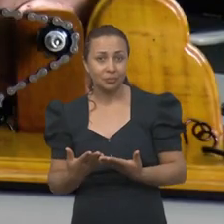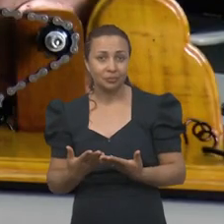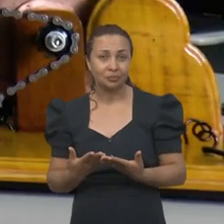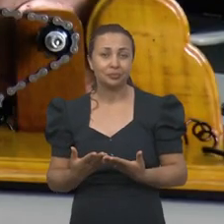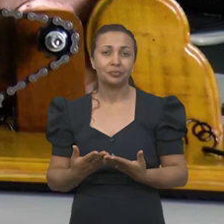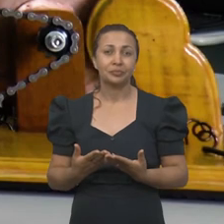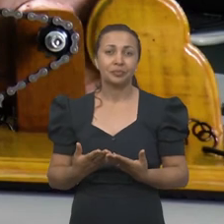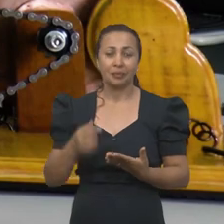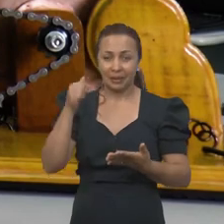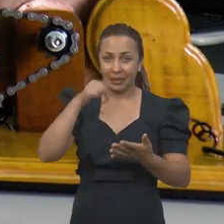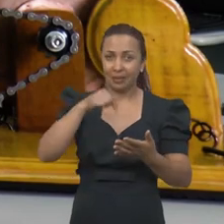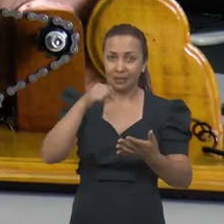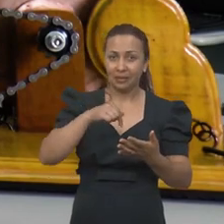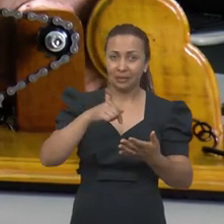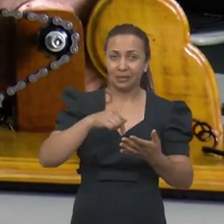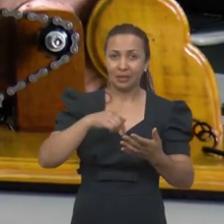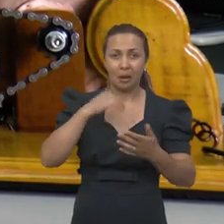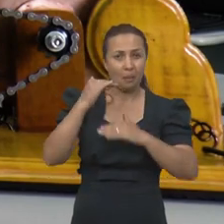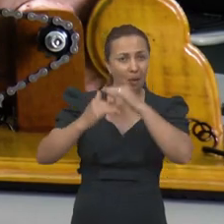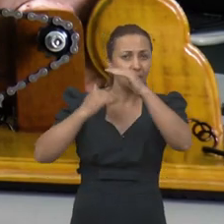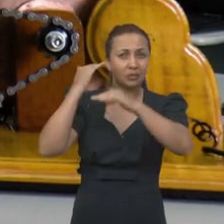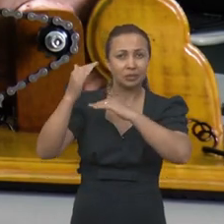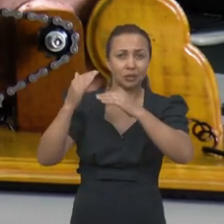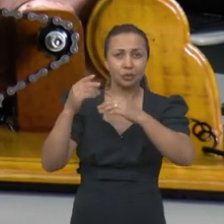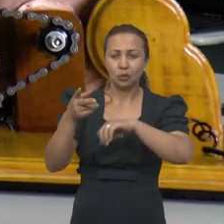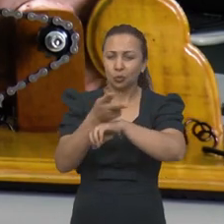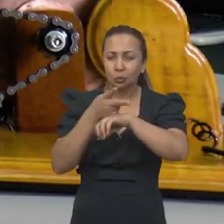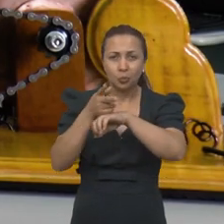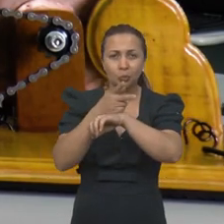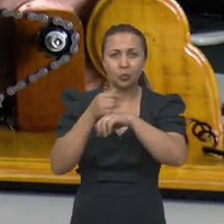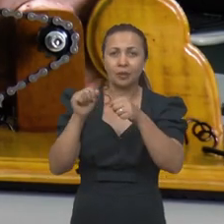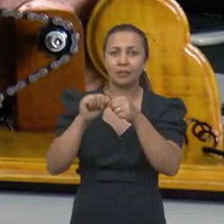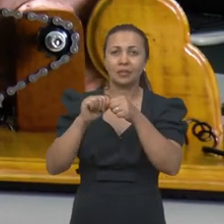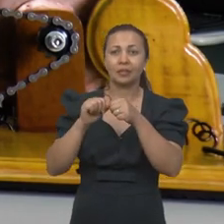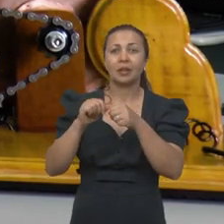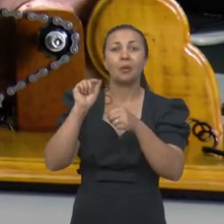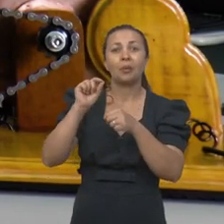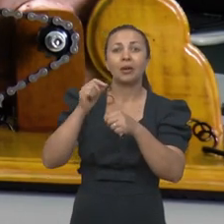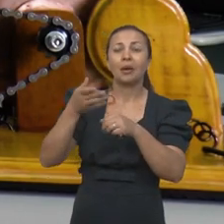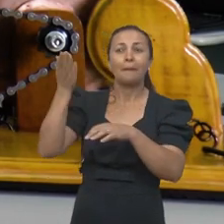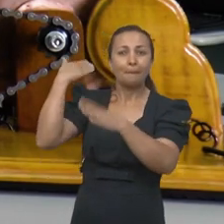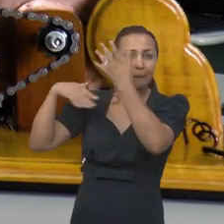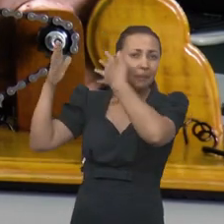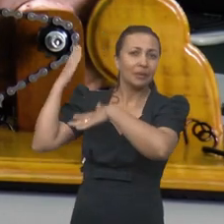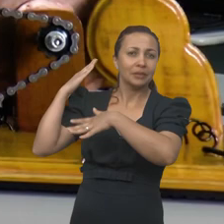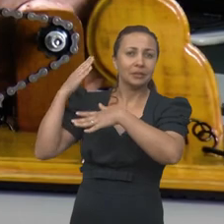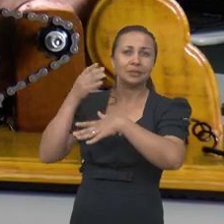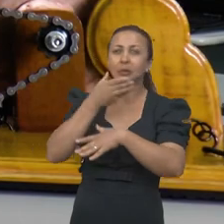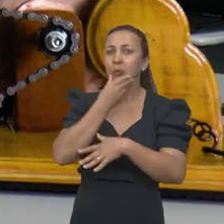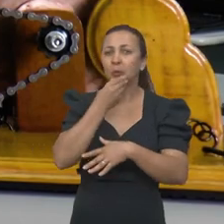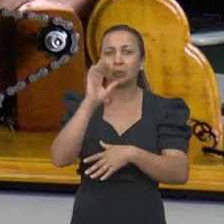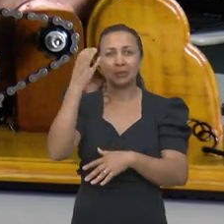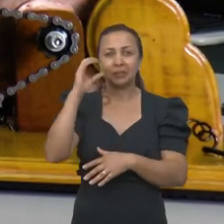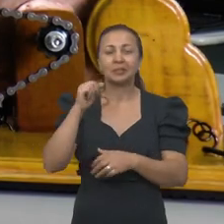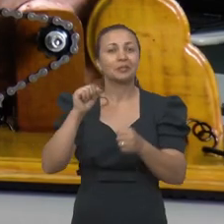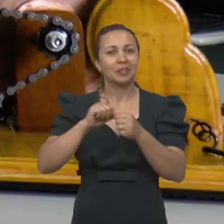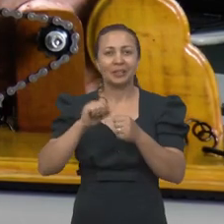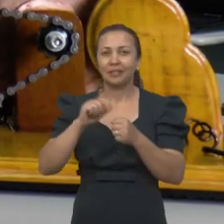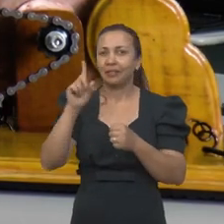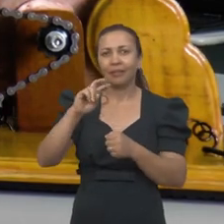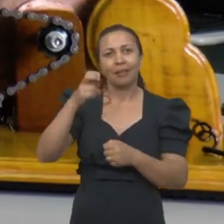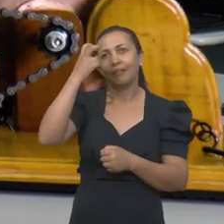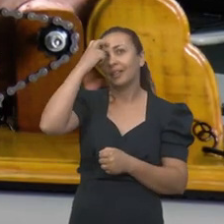processo de tentar reproduzir o que o cientista fez, é que você vê que um